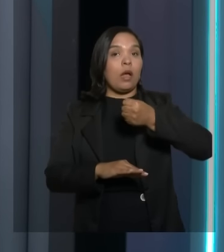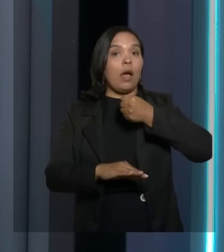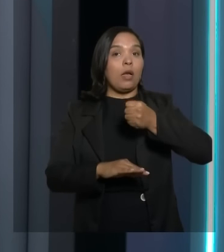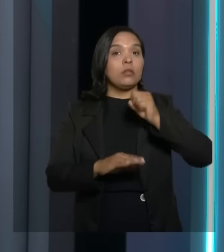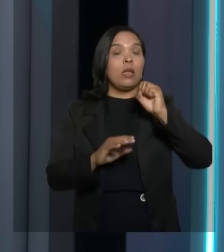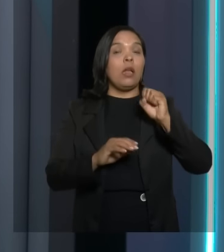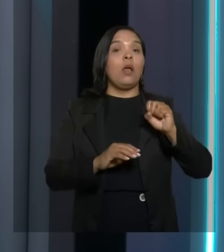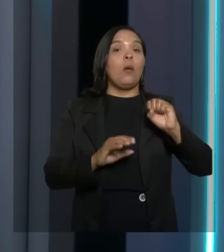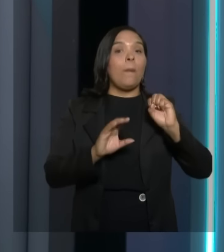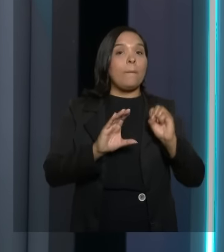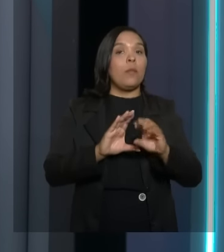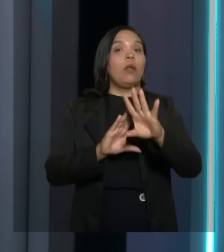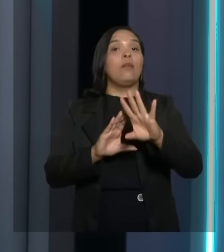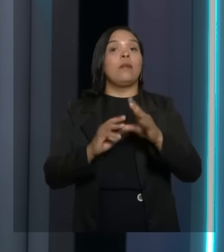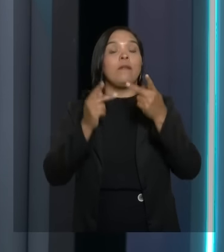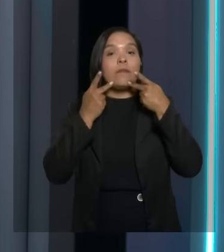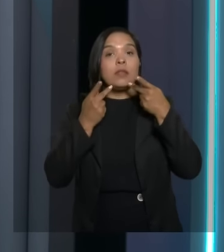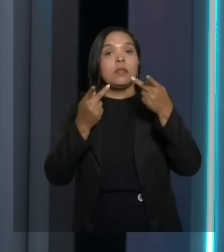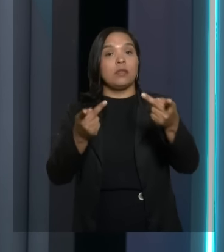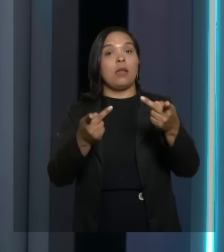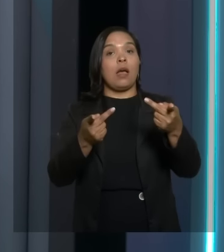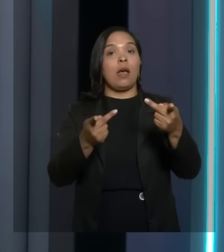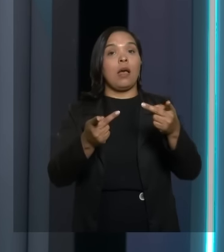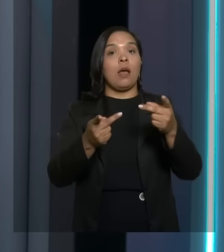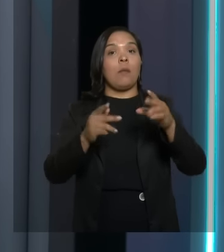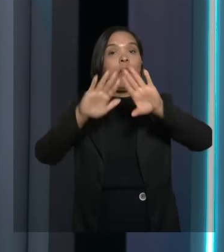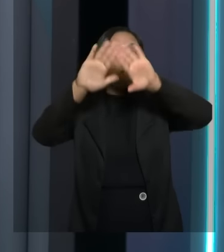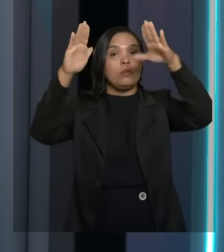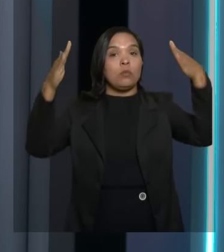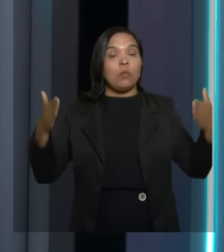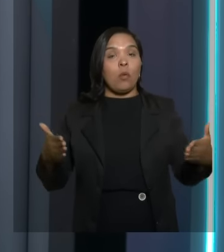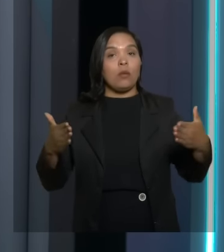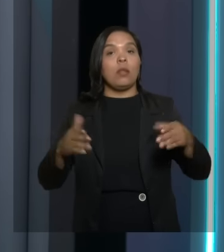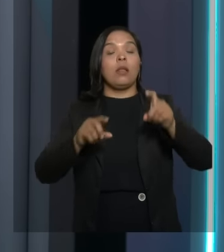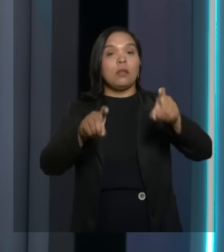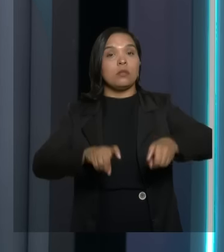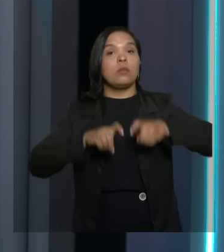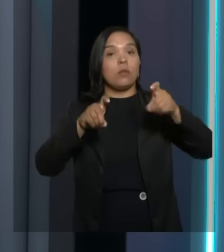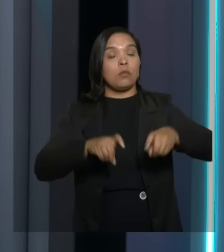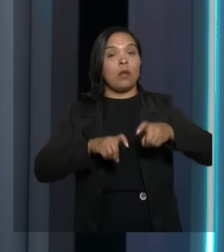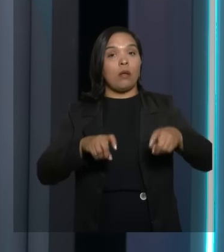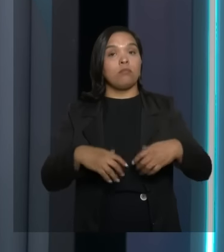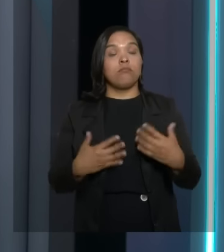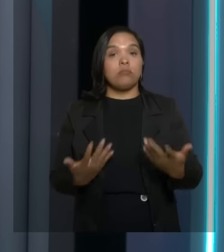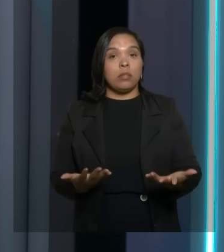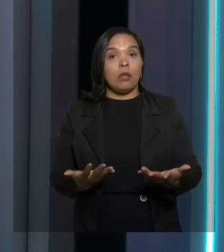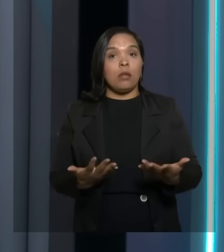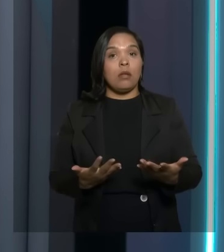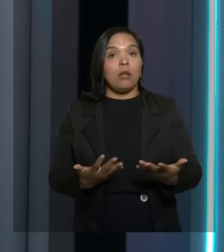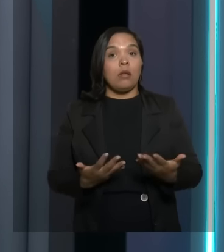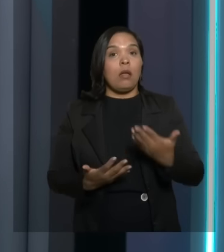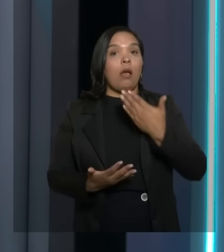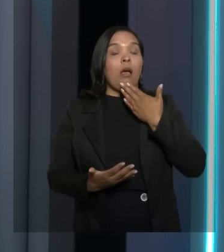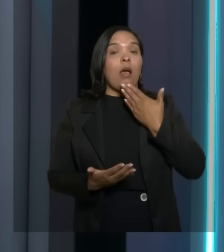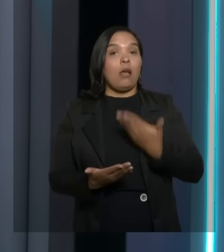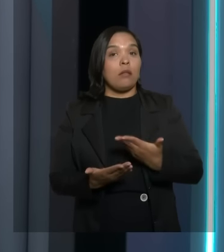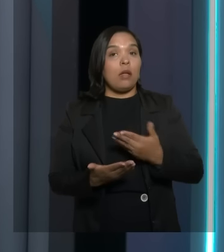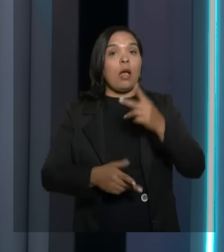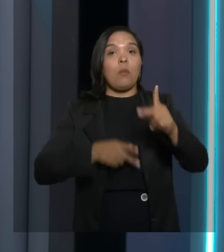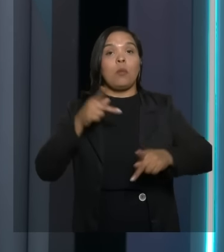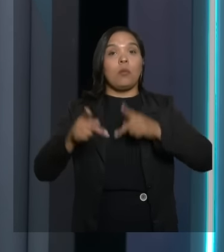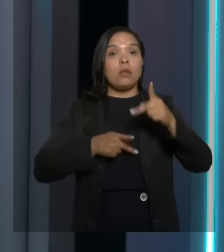foi visitar está coberta com lona na zona rural então me espanta a população está